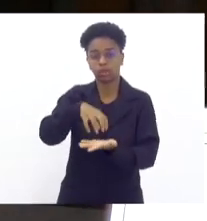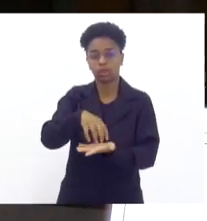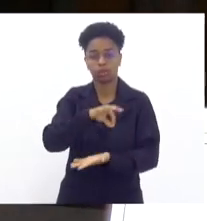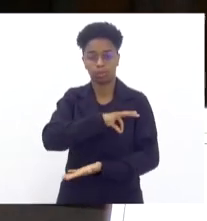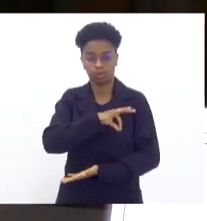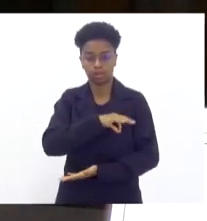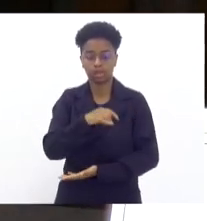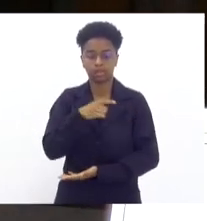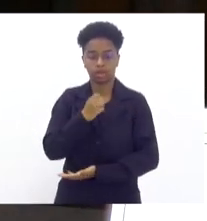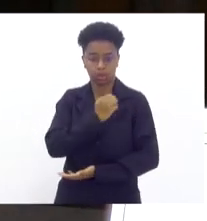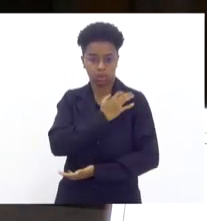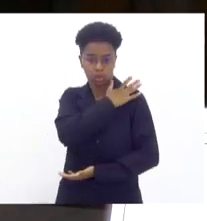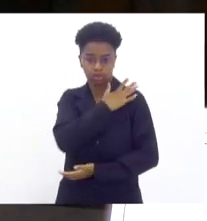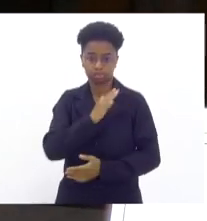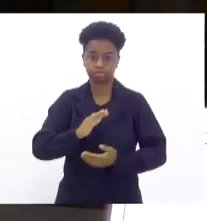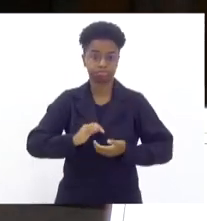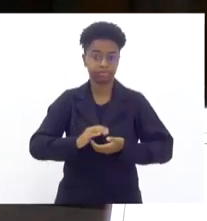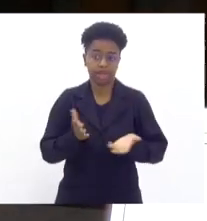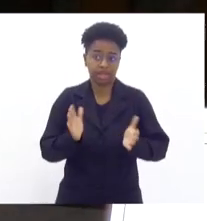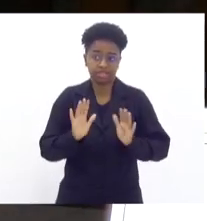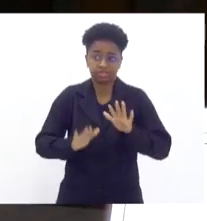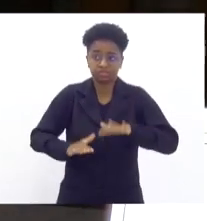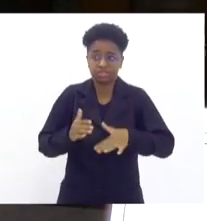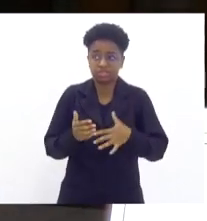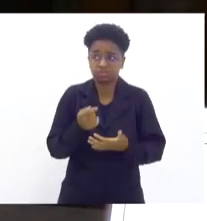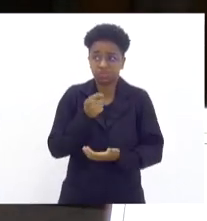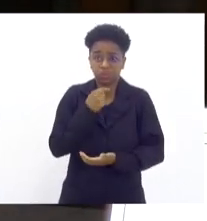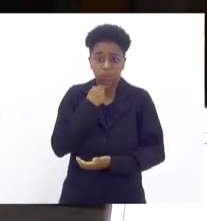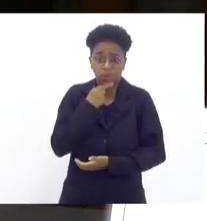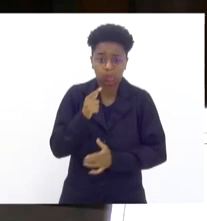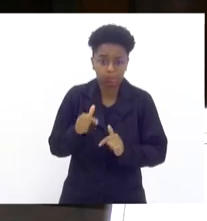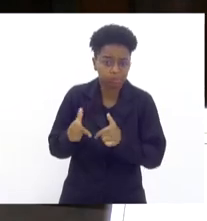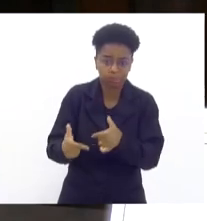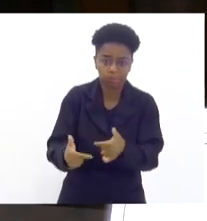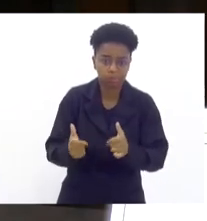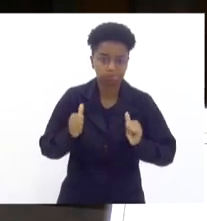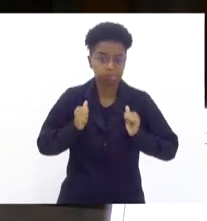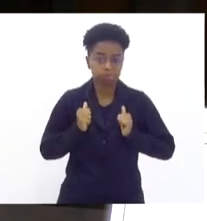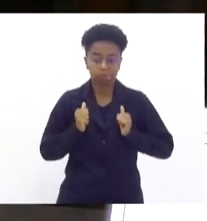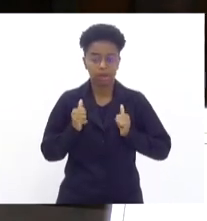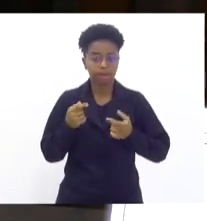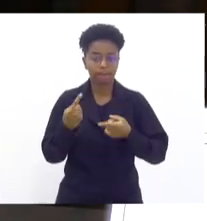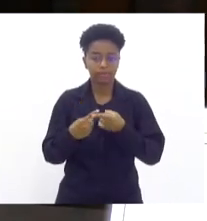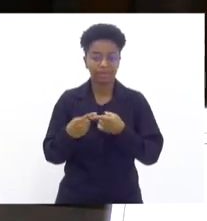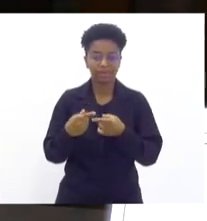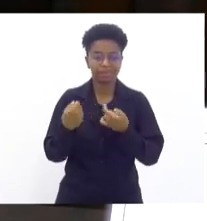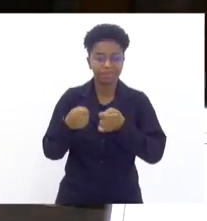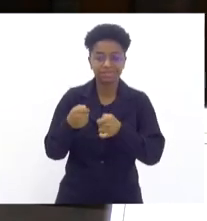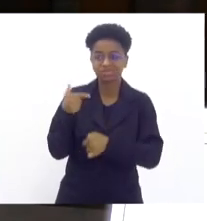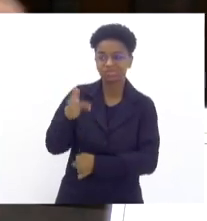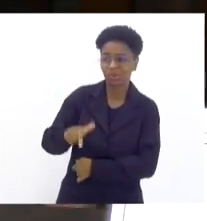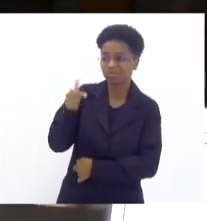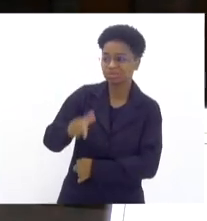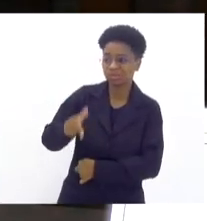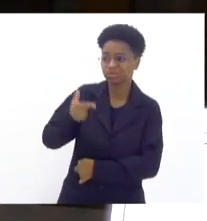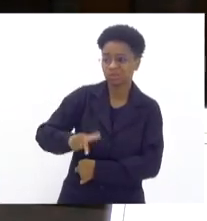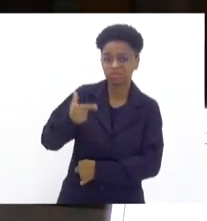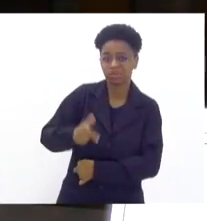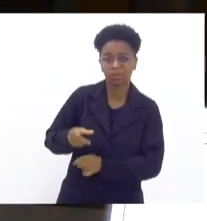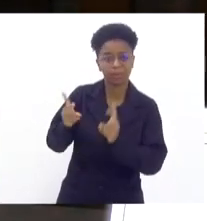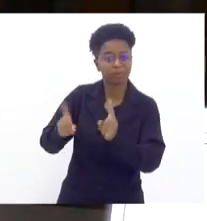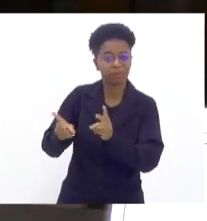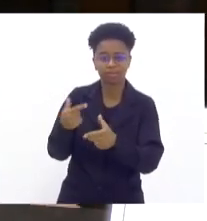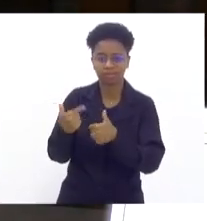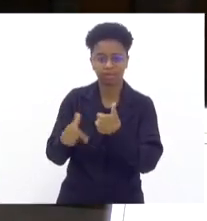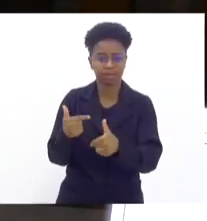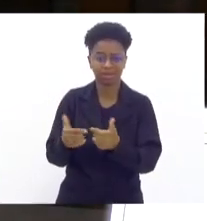os coronéis de mãos atadas, muitas vezes, tendo que enxugar gelo, tendo que se desdobrar com um